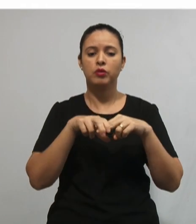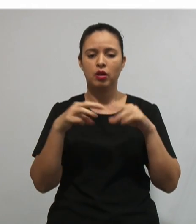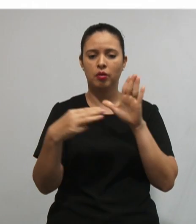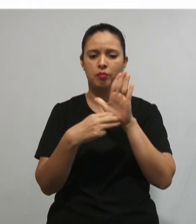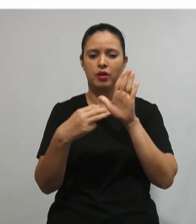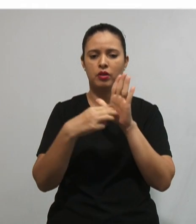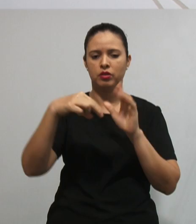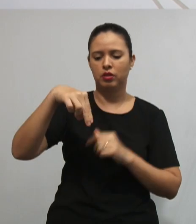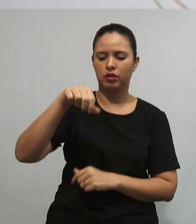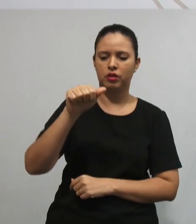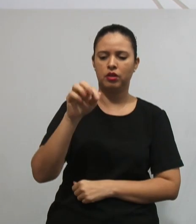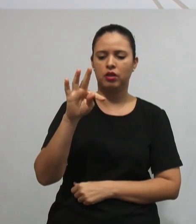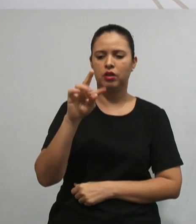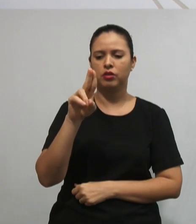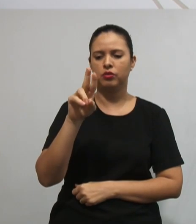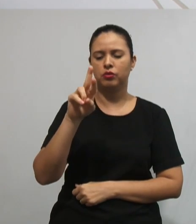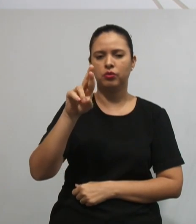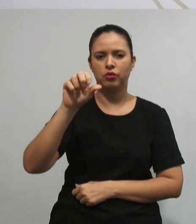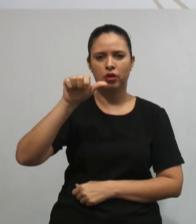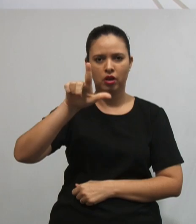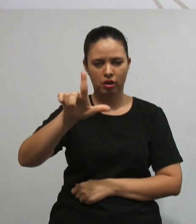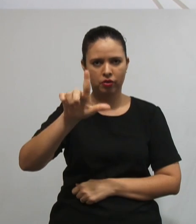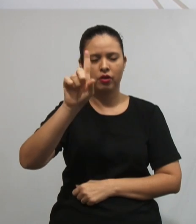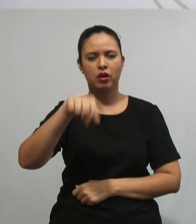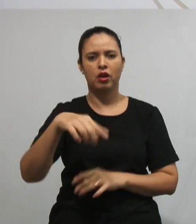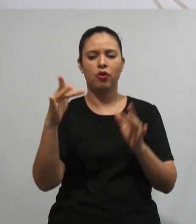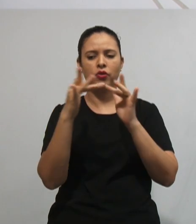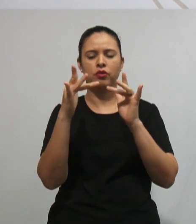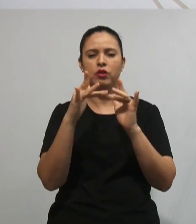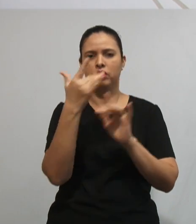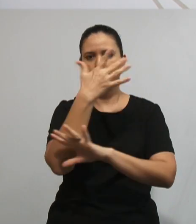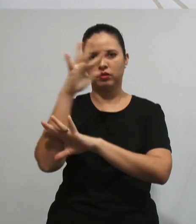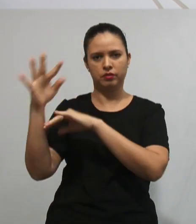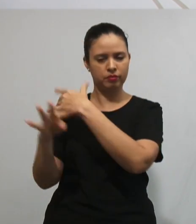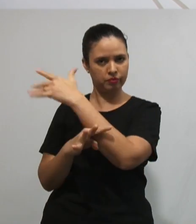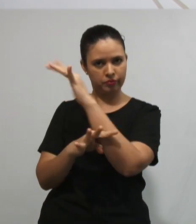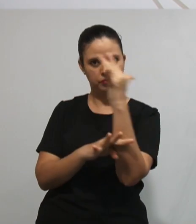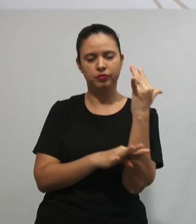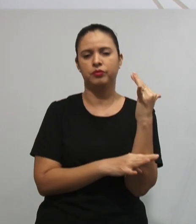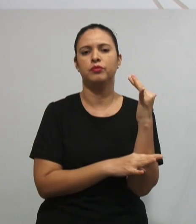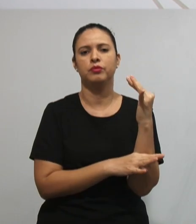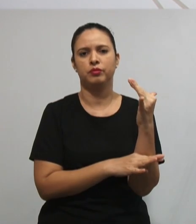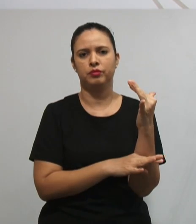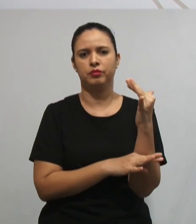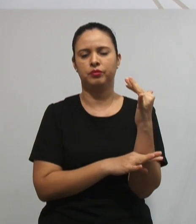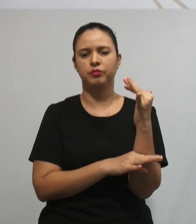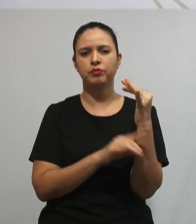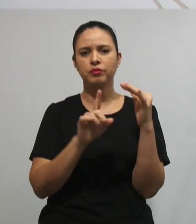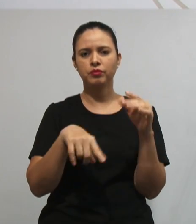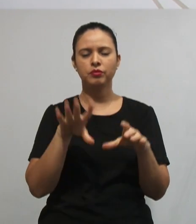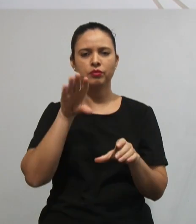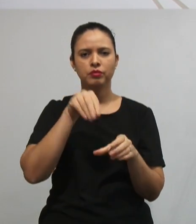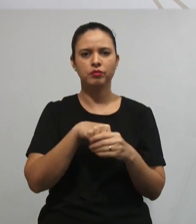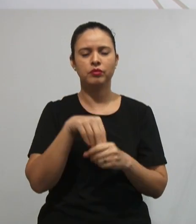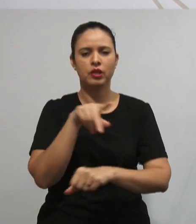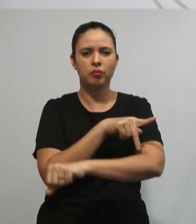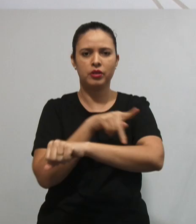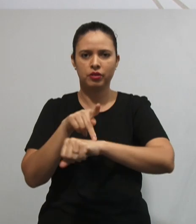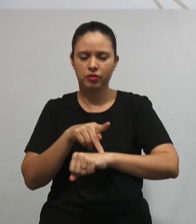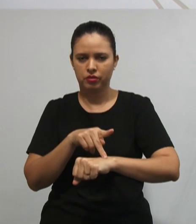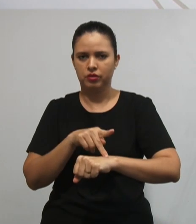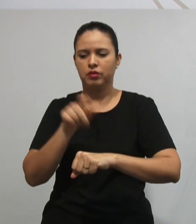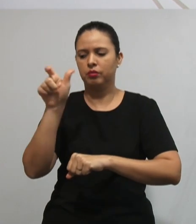esse contato com a natureza estava muito presente Na pedagogia que o Frenet